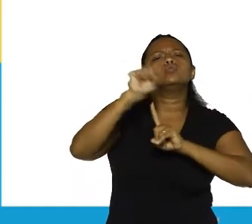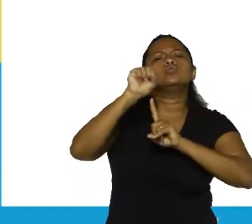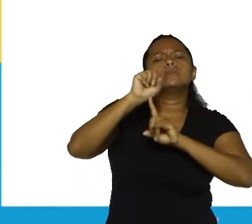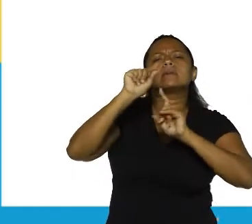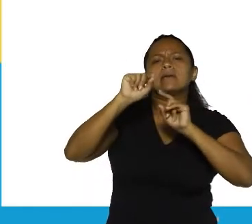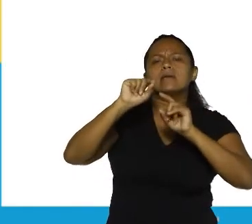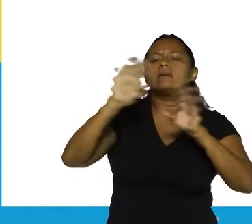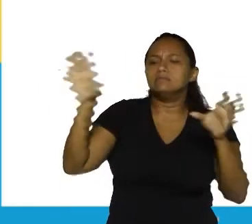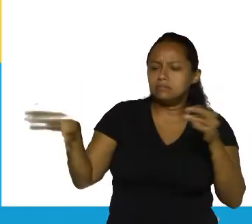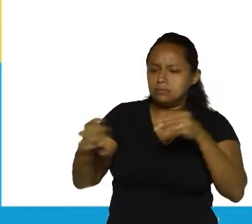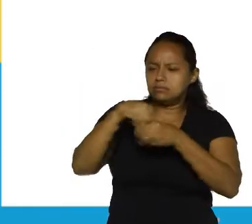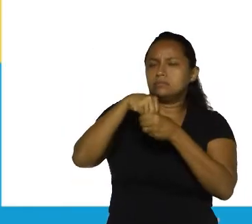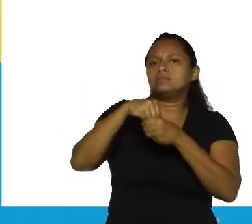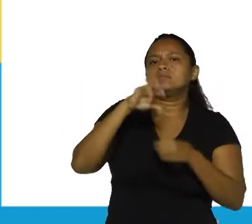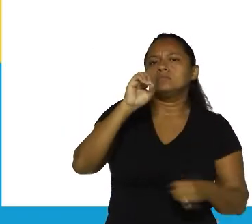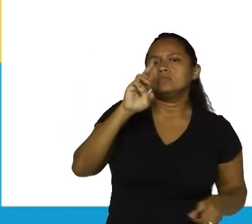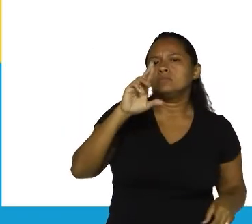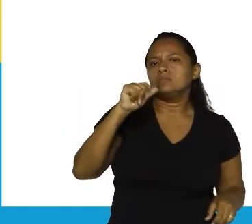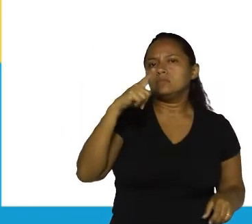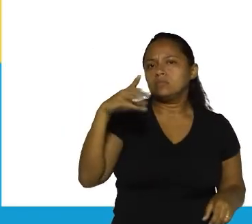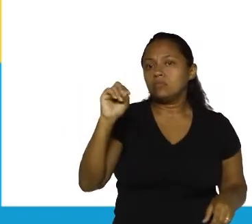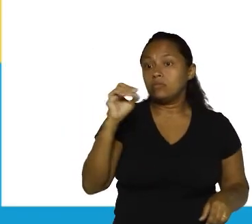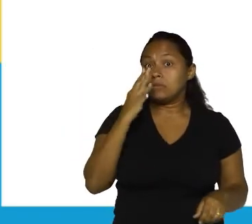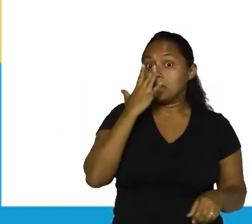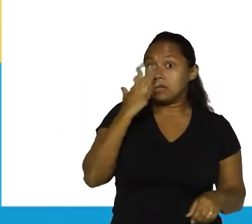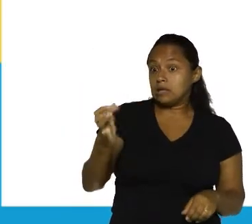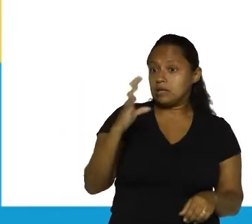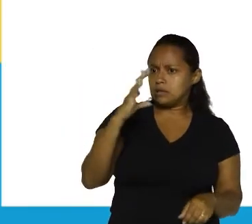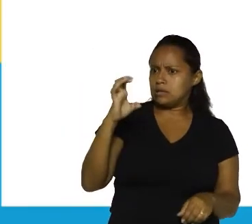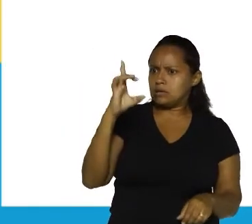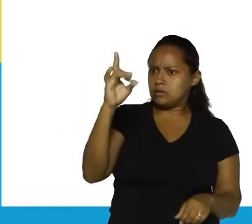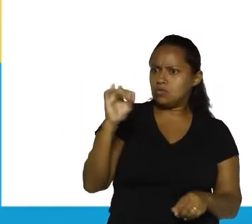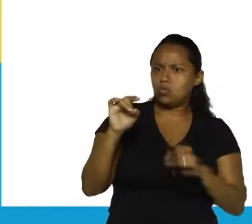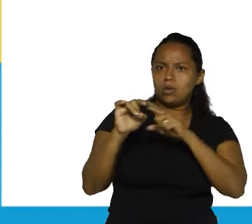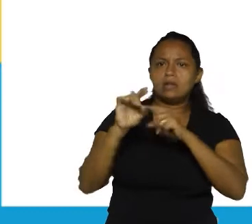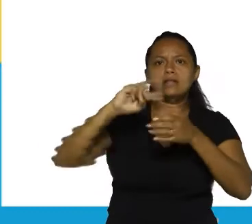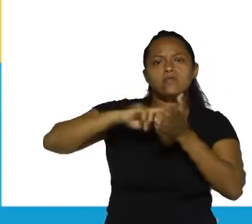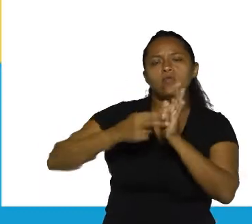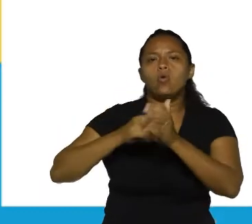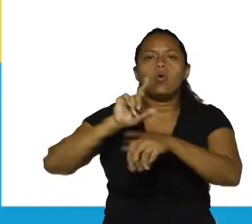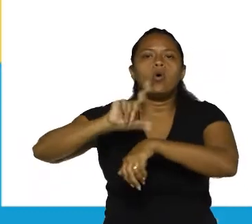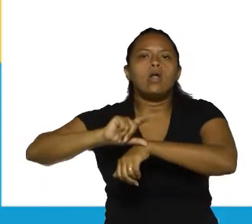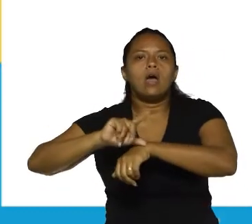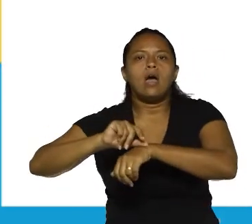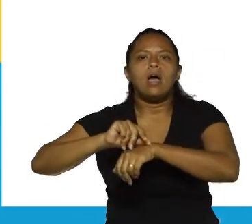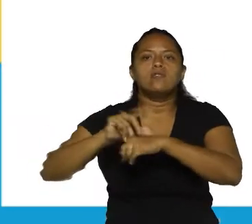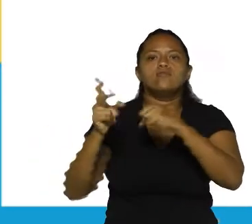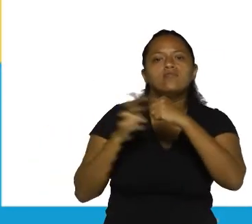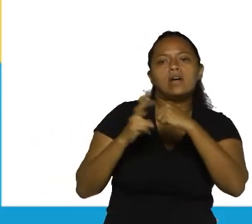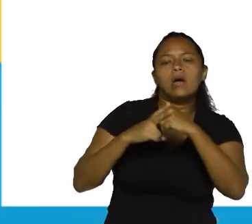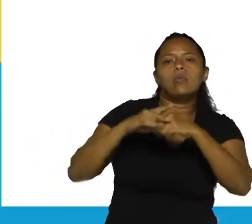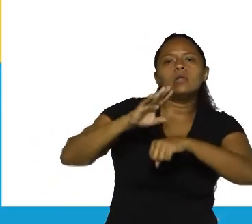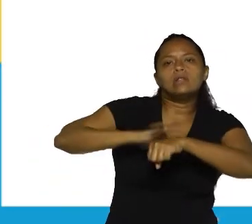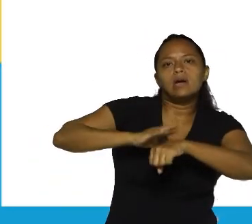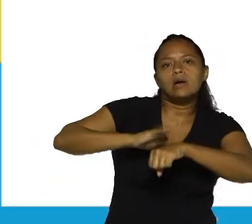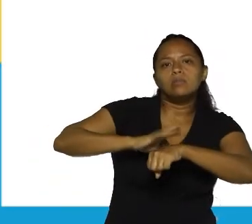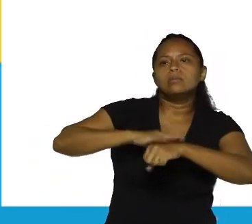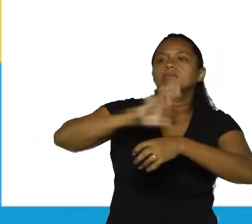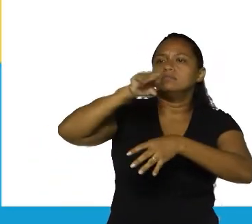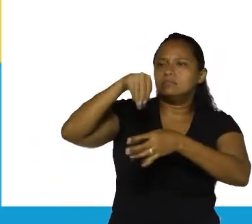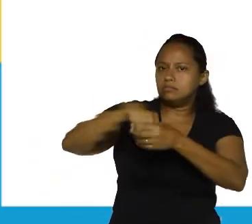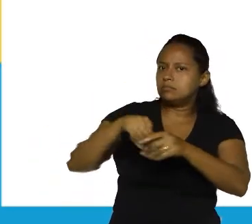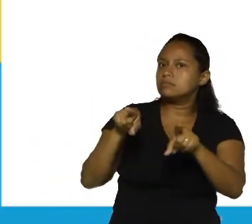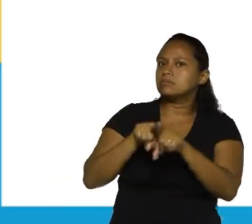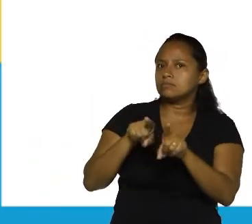Faz parte da oração. Cedo é o horário. É o meu adjunto adverbial de tempo. Faz parte da minha oração